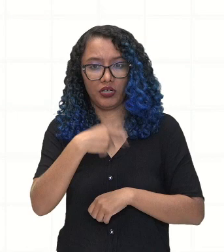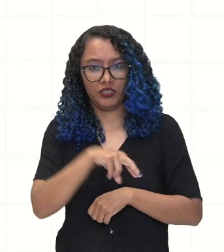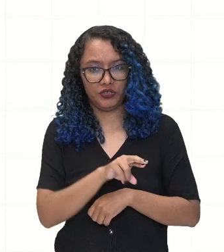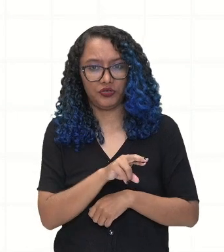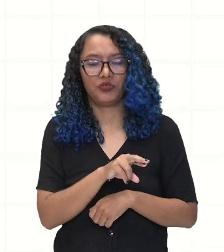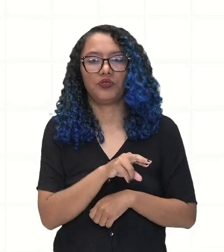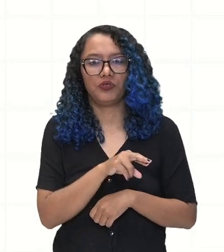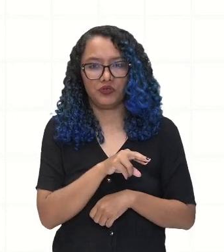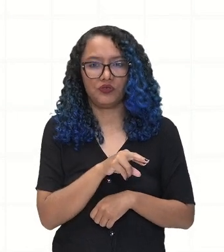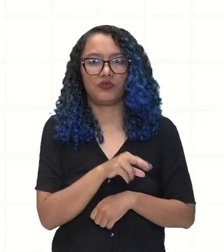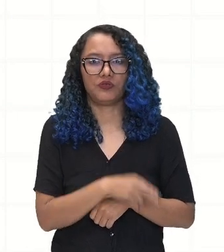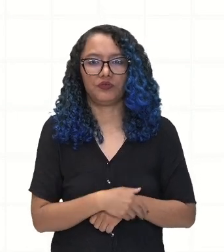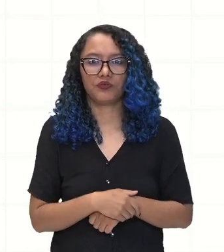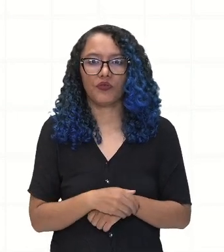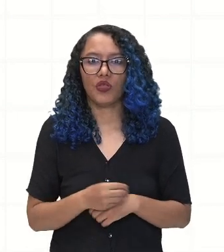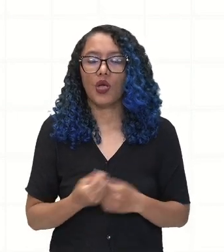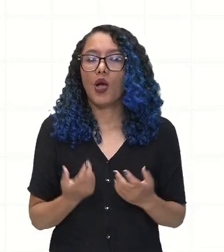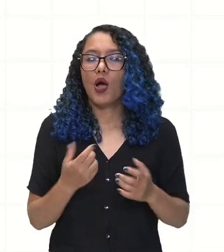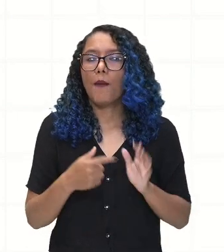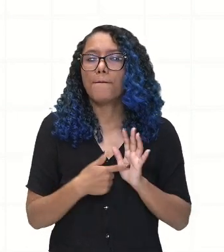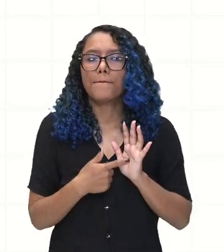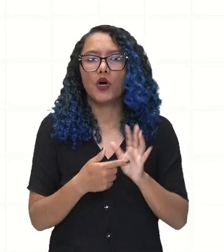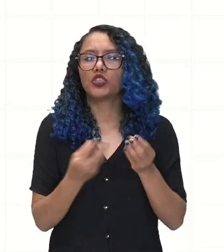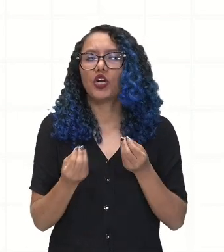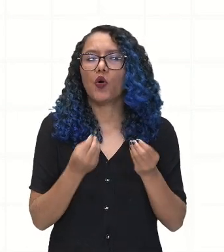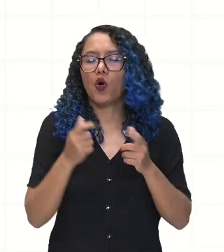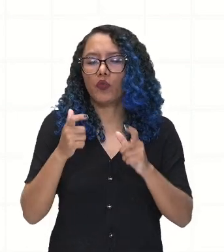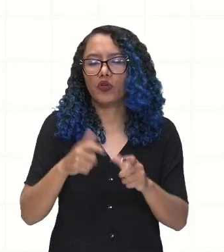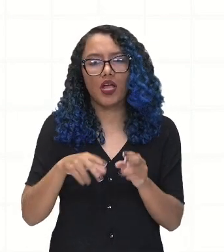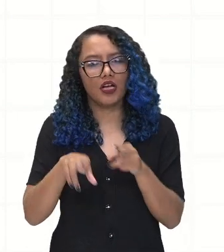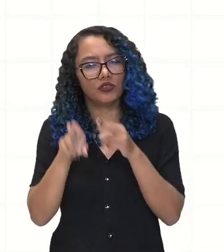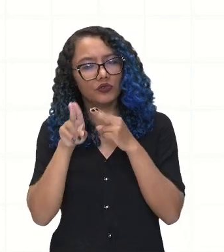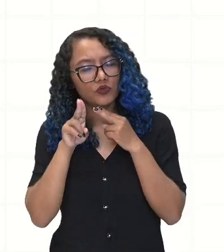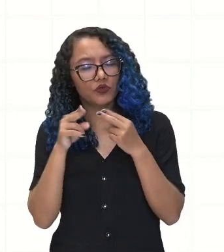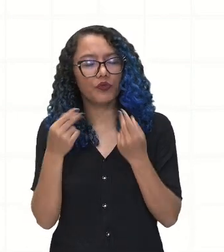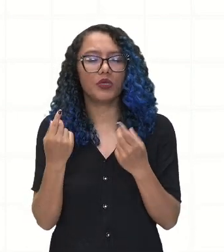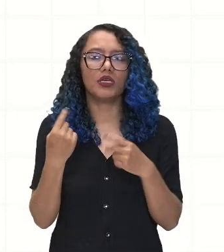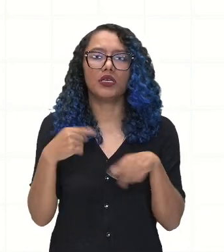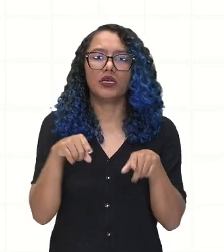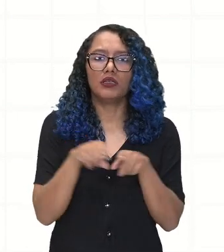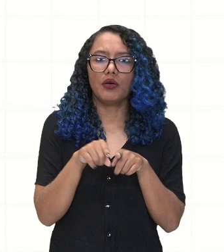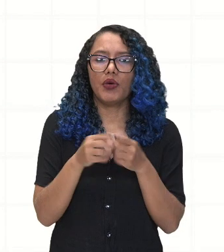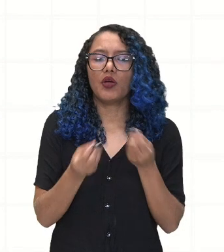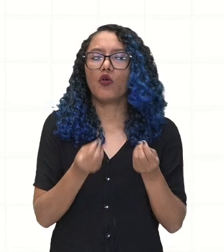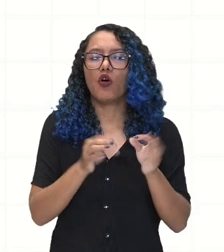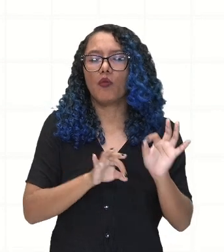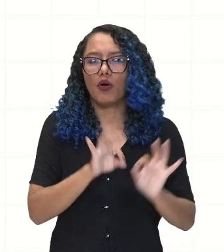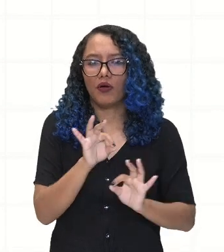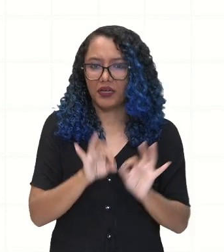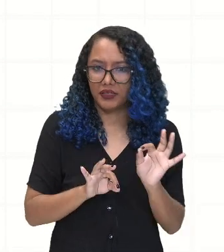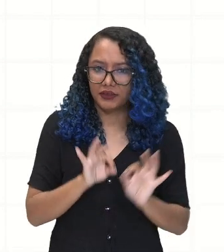dormitórios, como é que as pessoas deveriam se organizar. Observem que as pessoas estão